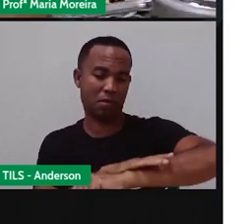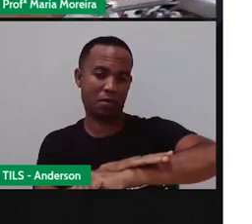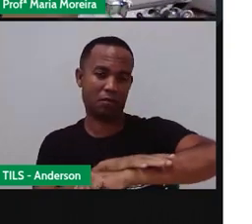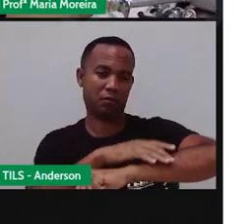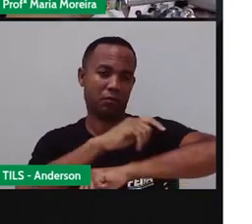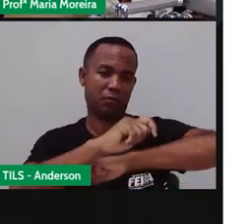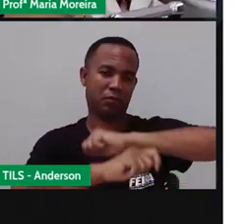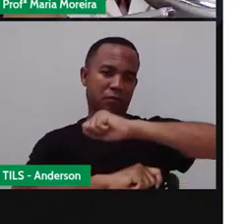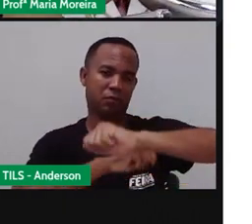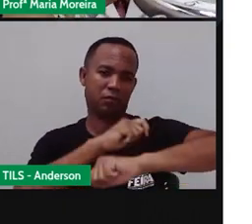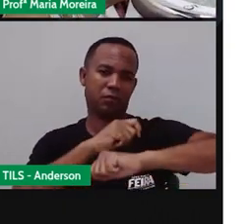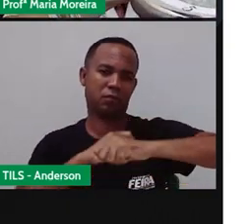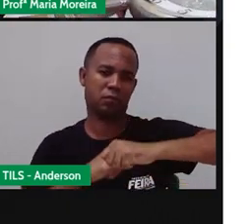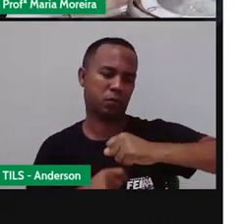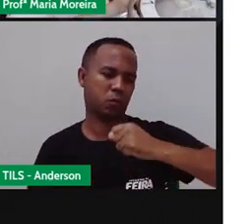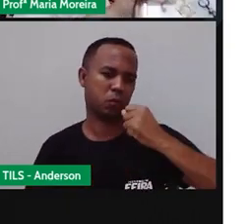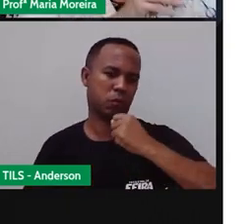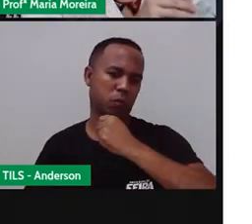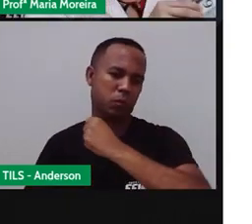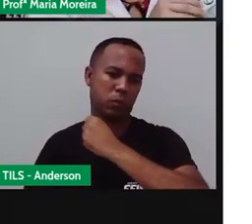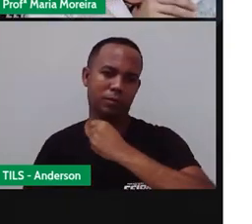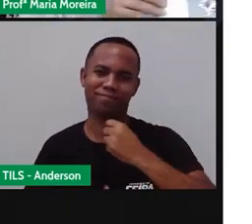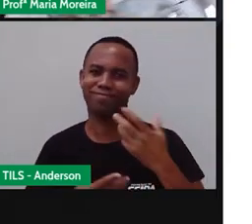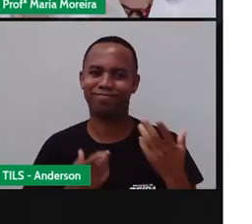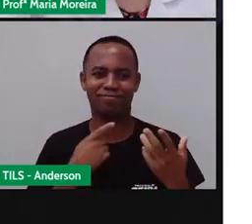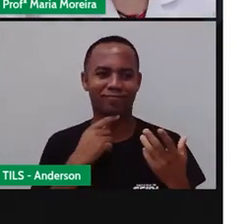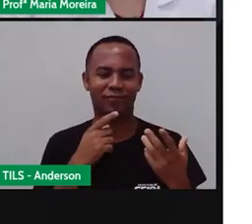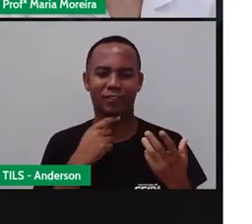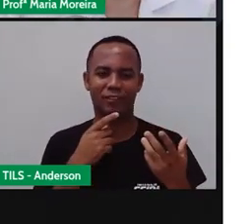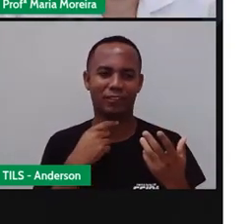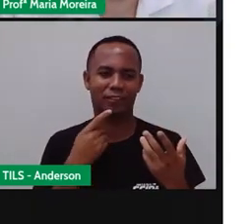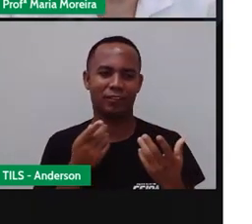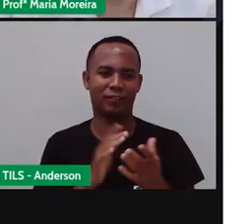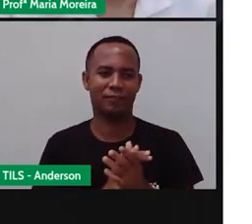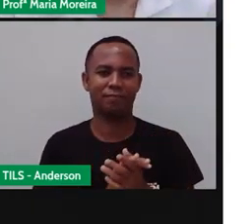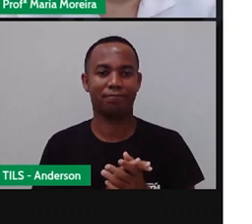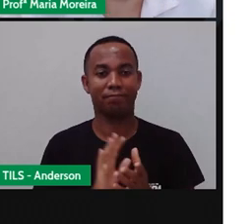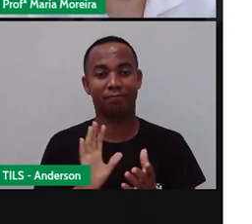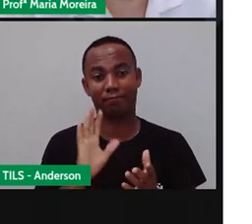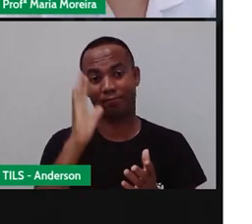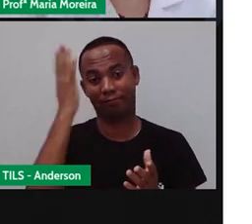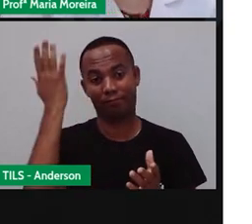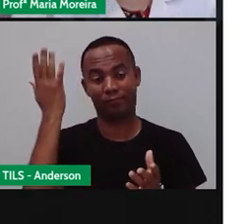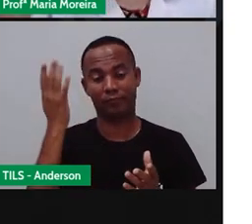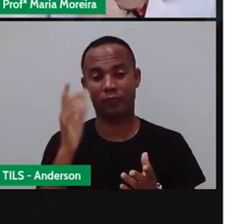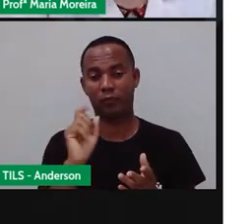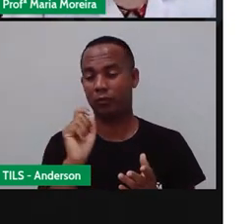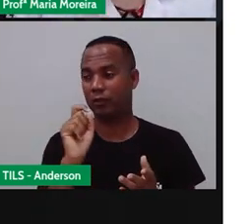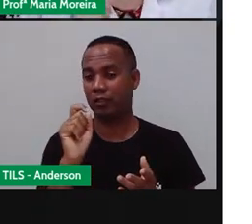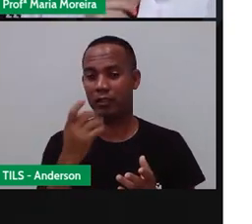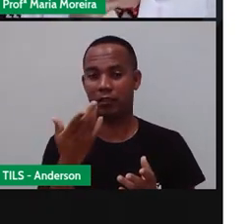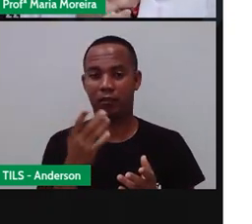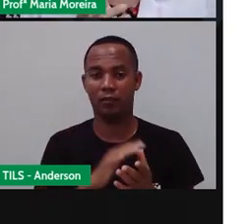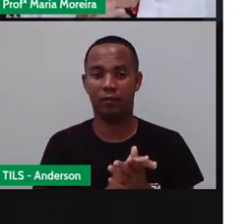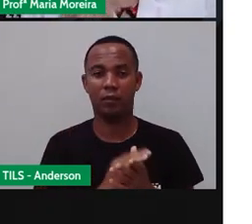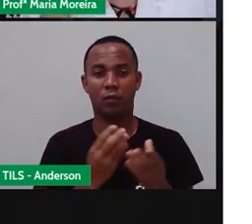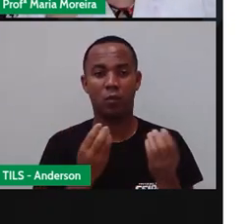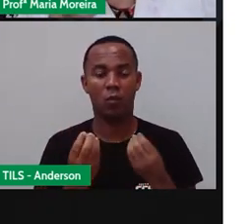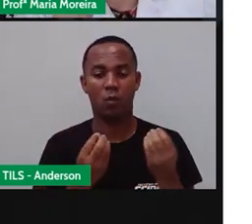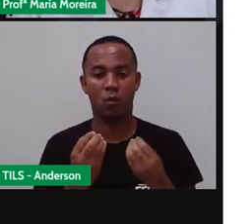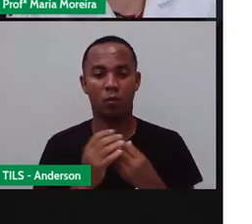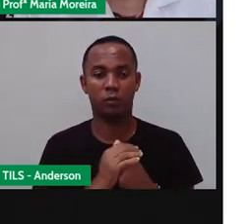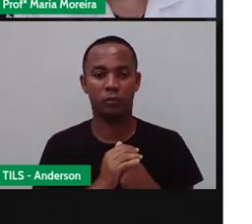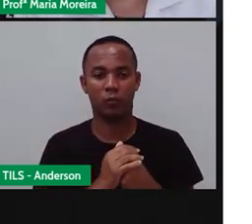rua, né? Dizendo que é um relógio de pulso. Você não vai fazer isso. Então, o é aconteceu? Esse Pedro, ele estudou